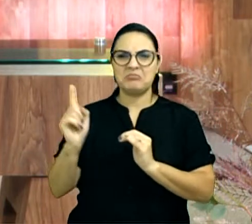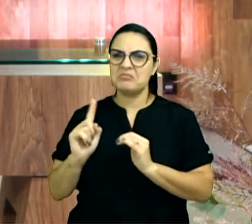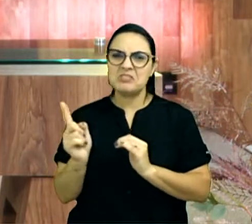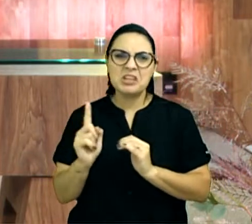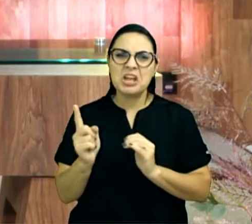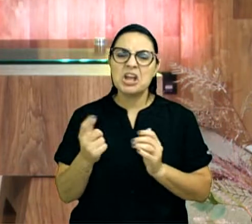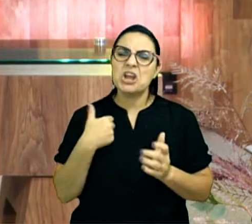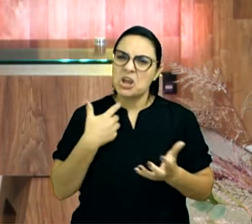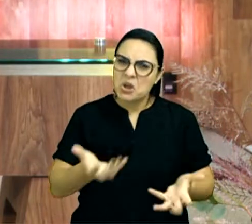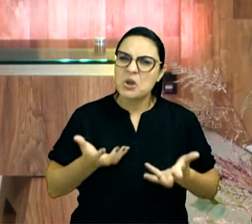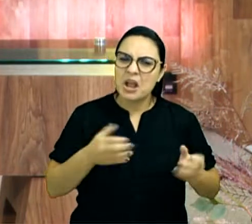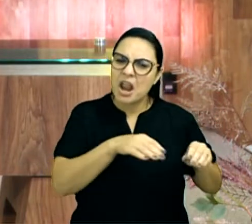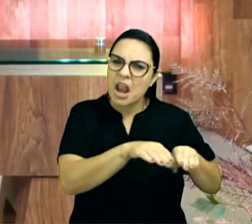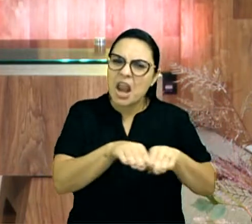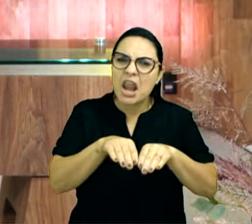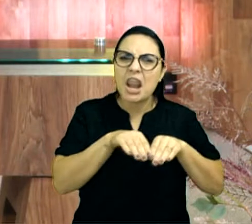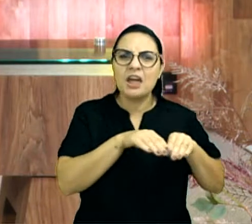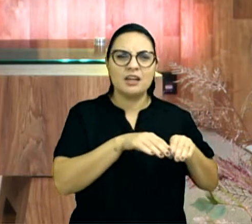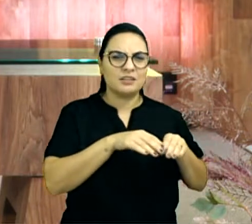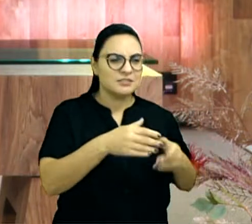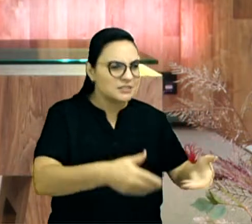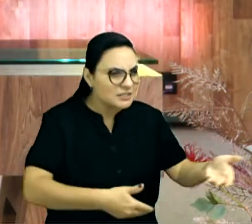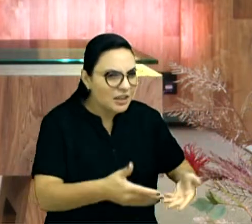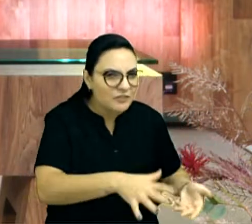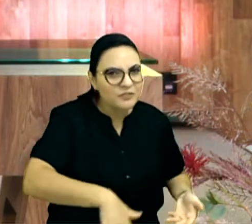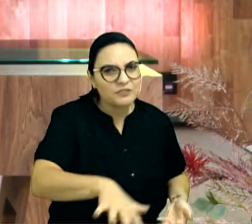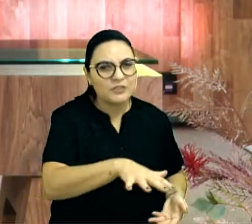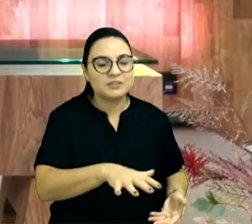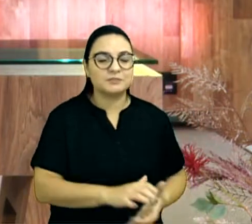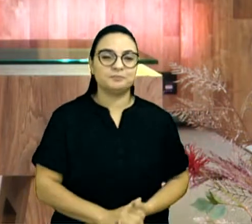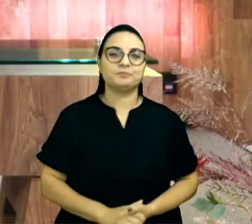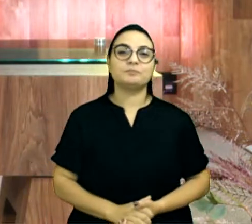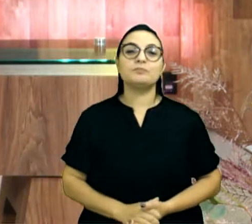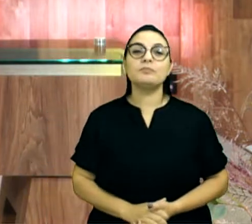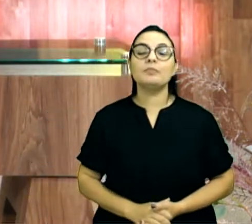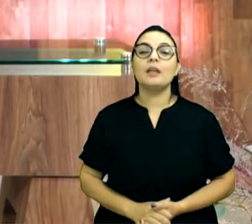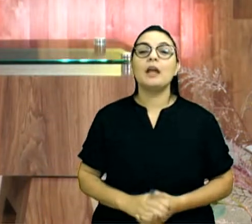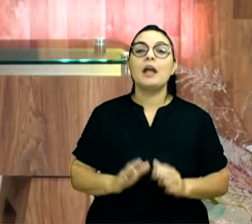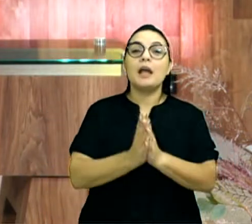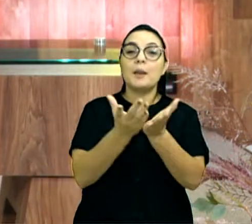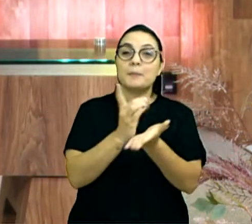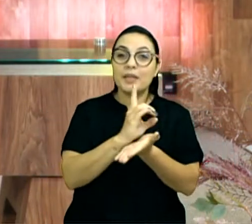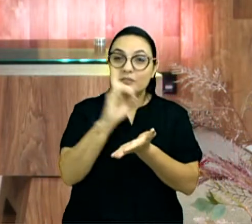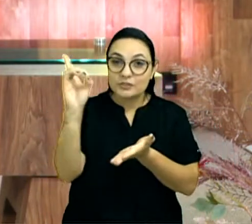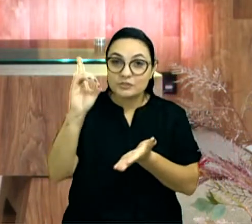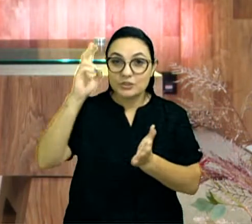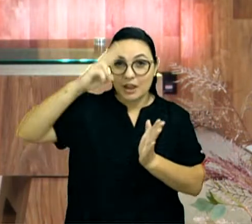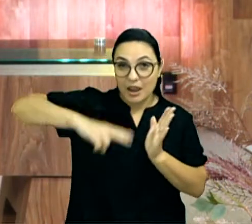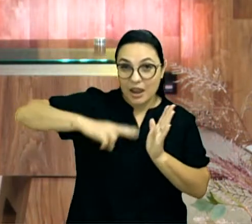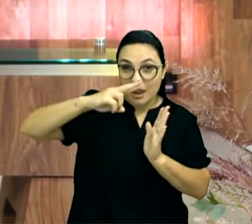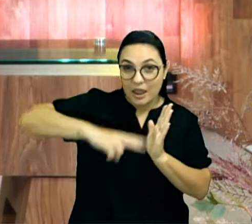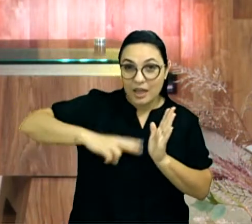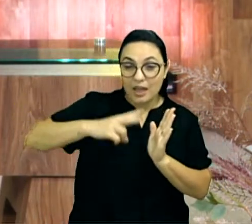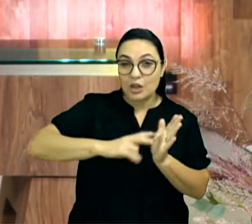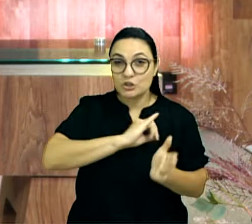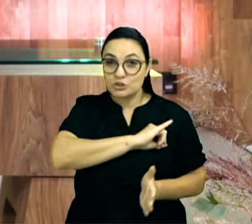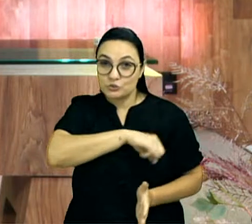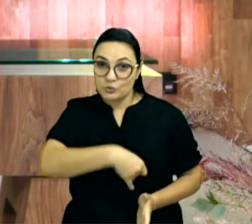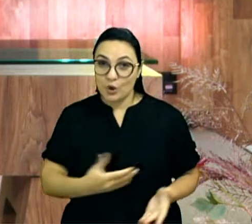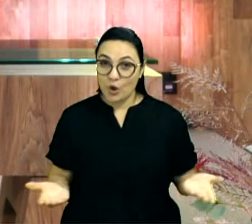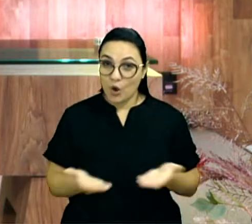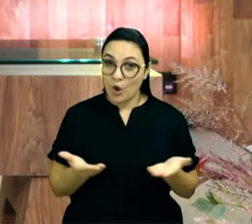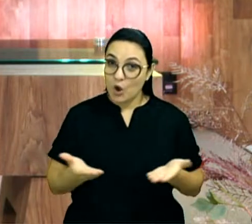servir. Aí, abra lá comigo em João. Lembrando que hoje é escola dominical.